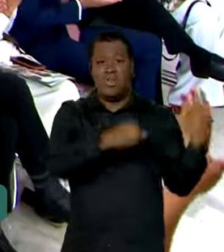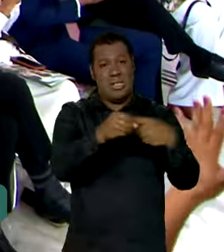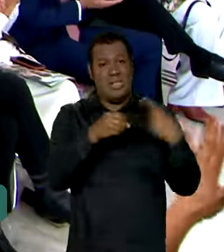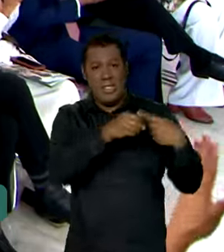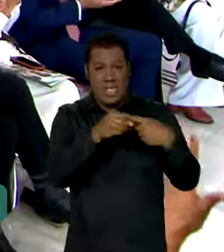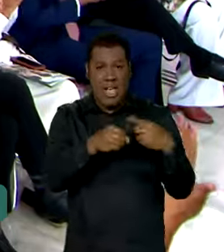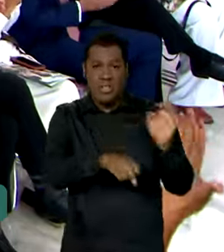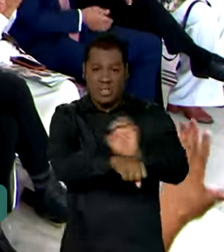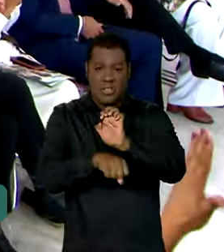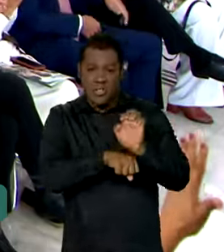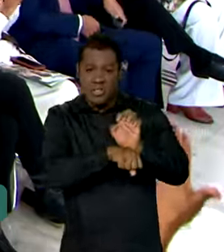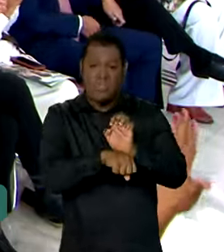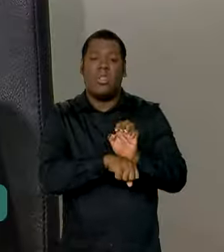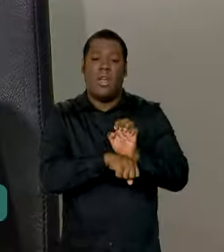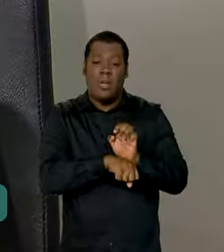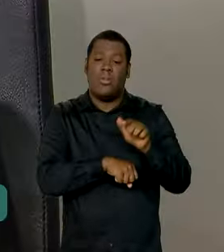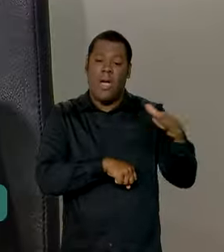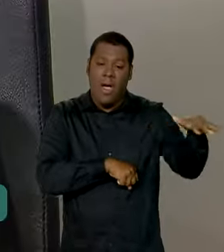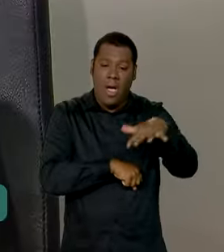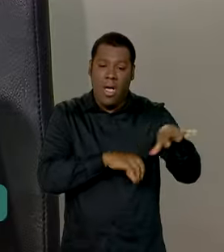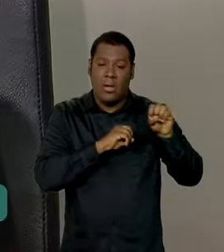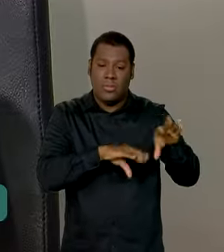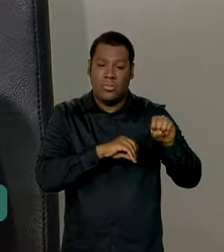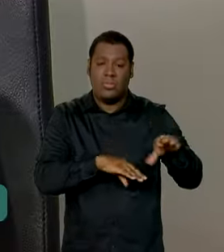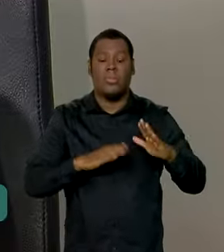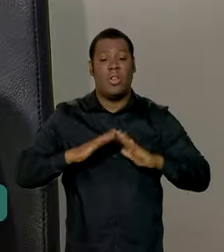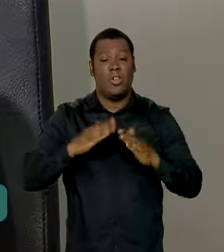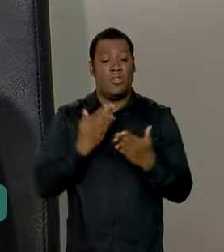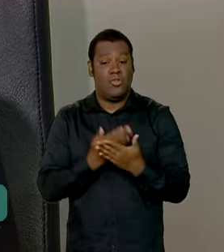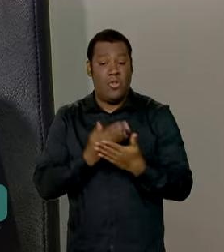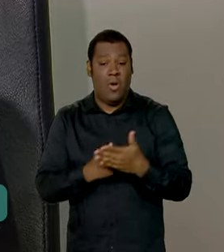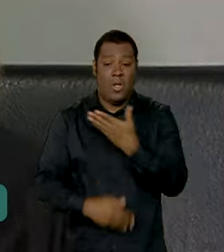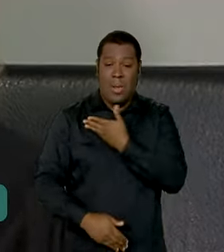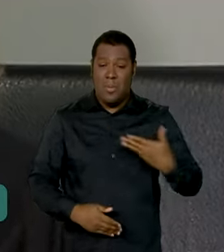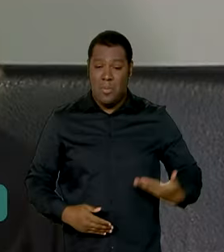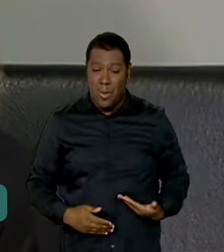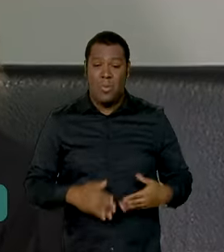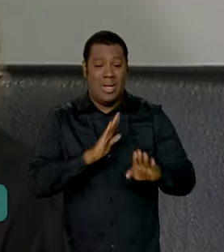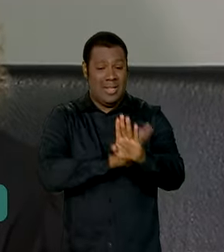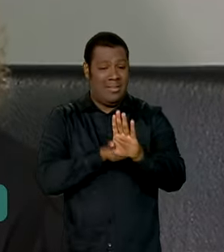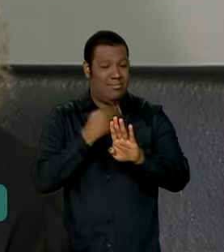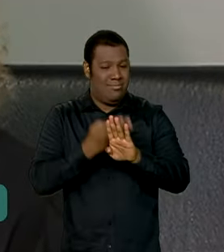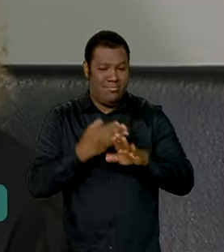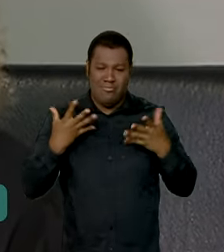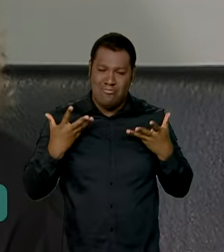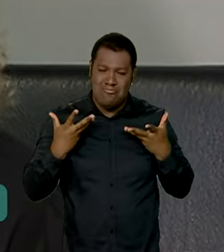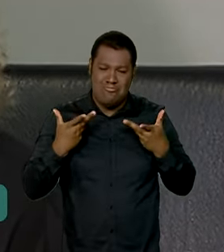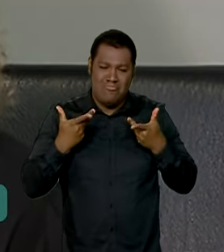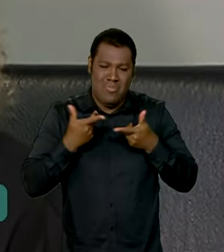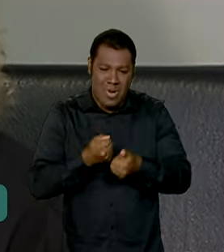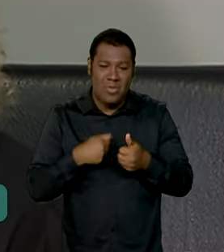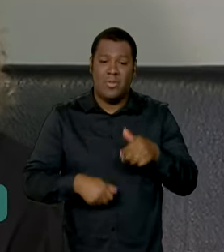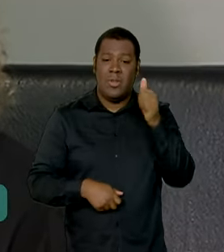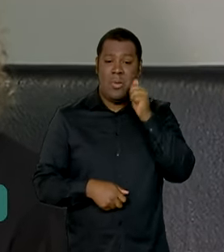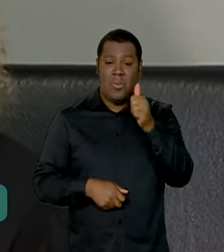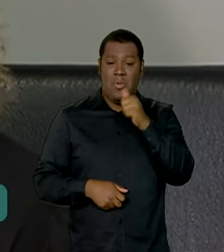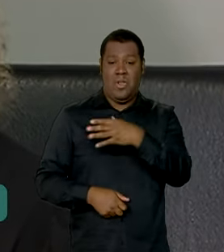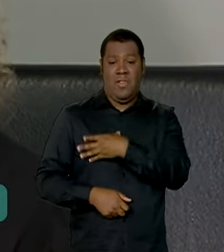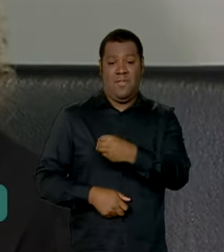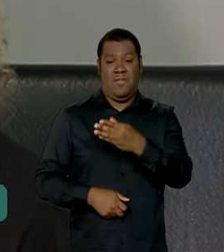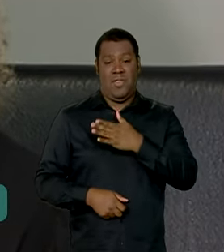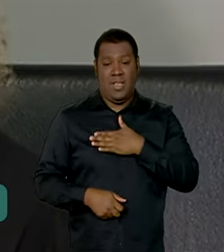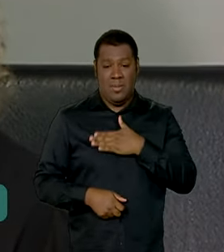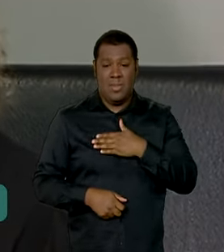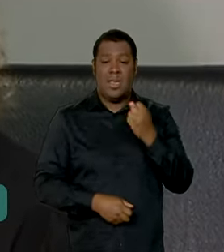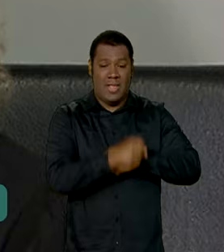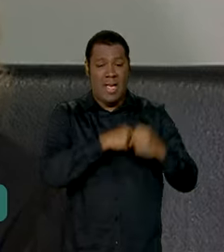no estado ou no país. É uma escola pública, uma excelente escola e ela veio para essa escola no meio do